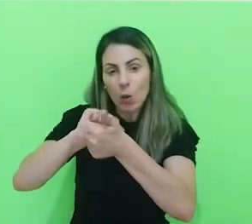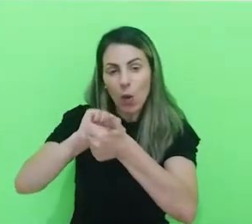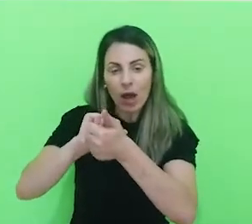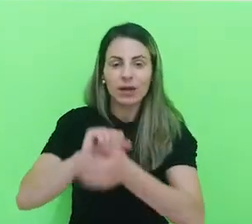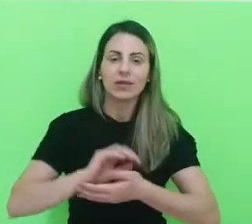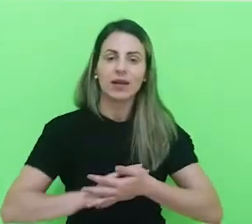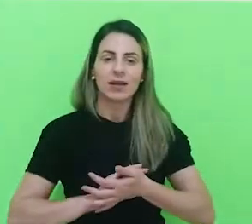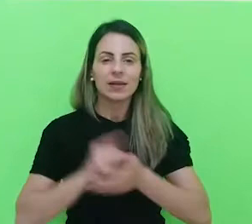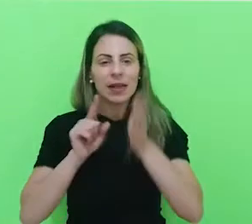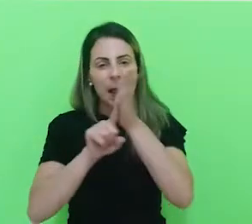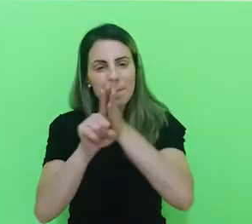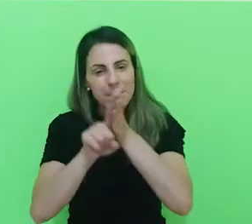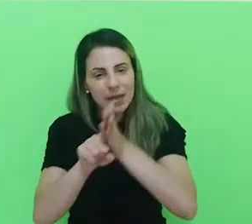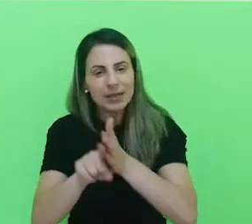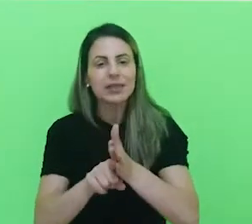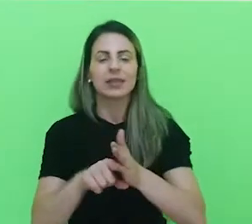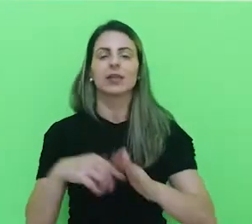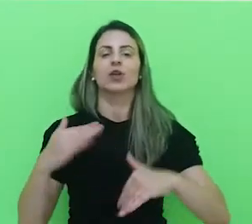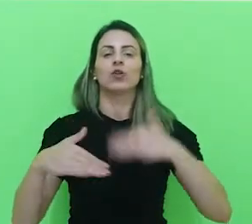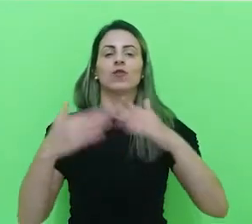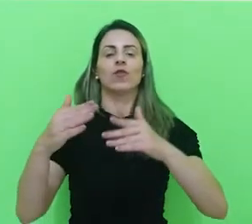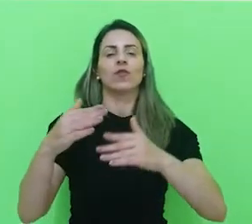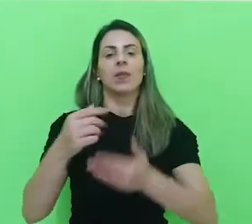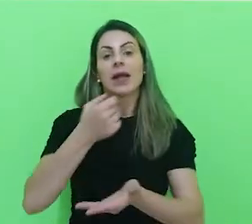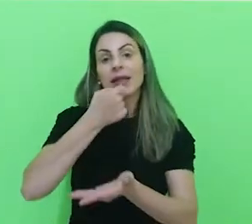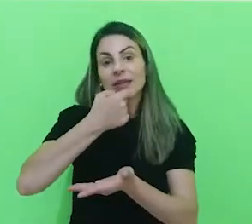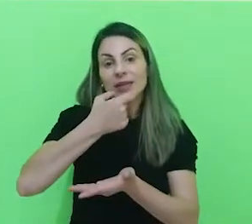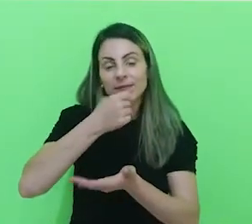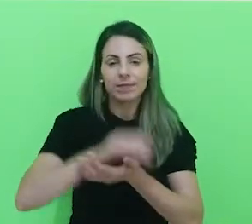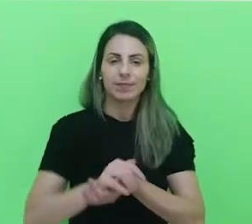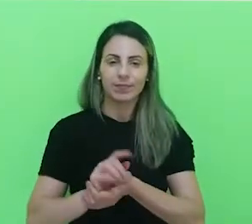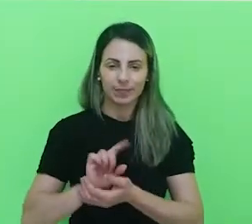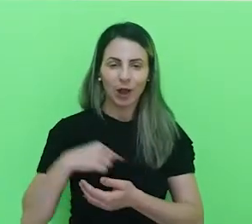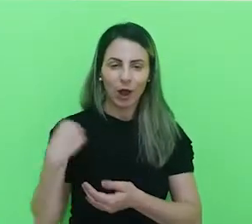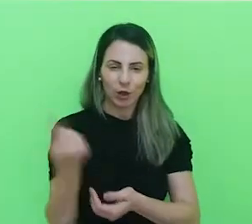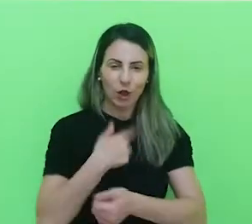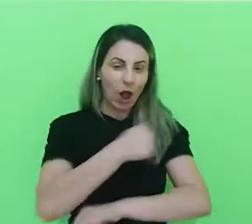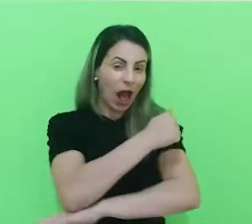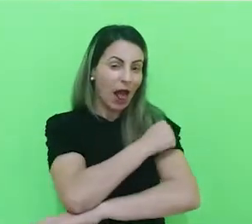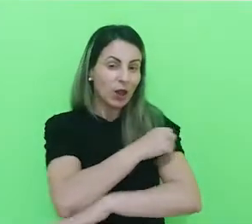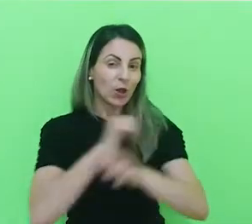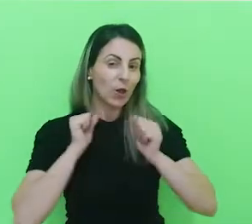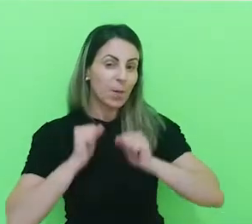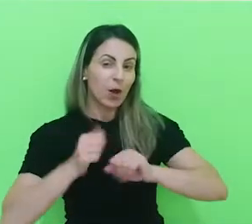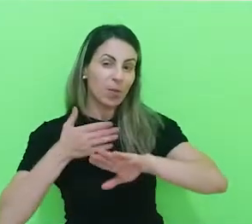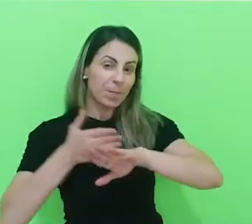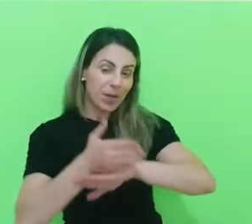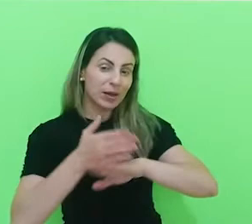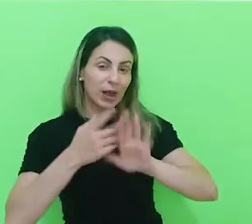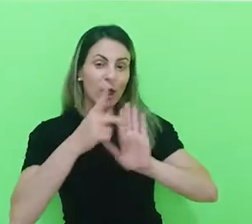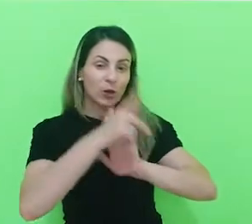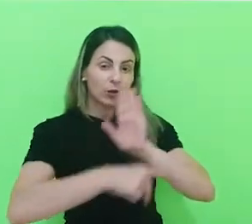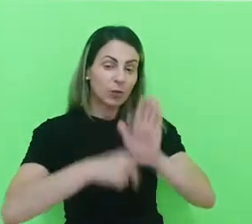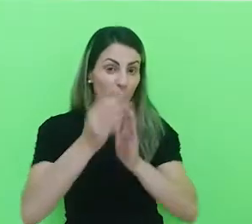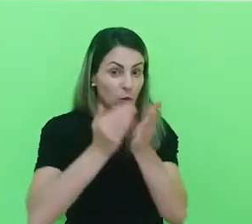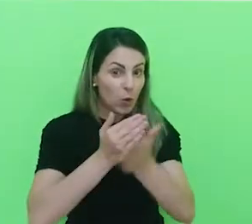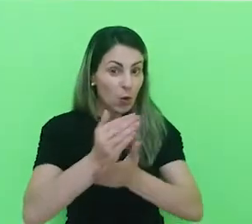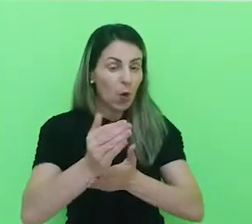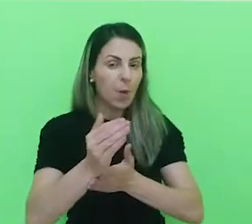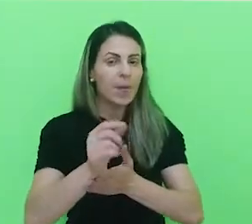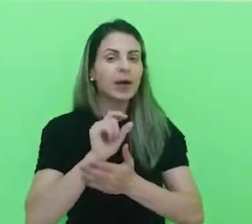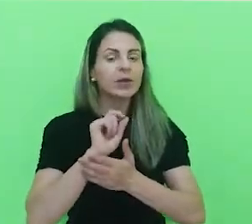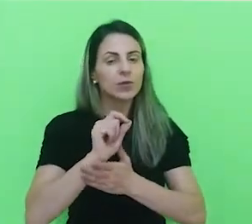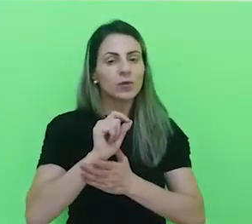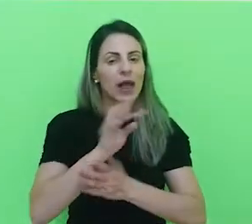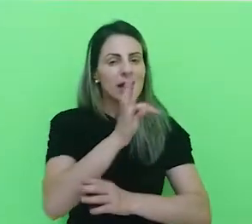etapa de pesquisa e desenvolvimento da medicação. Os nossos alunos podem participar de programas de iniciação científica